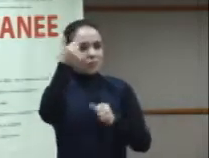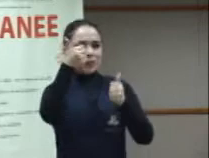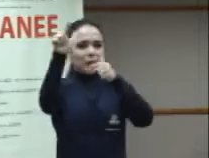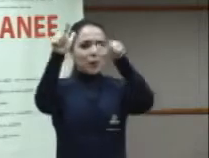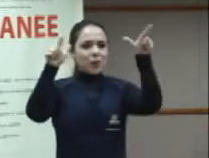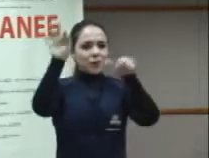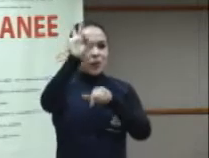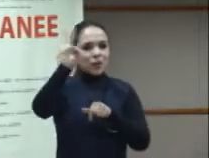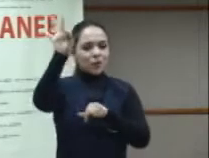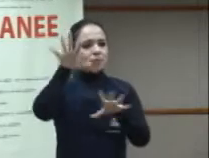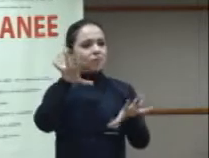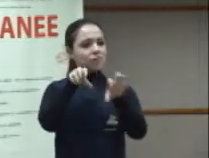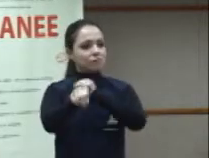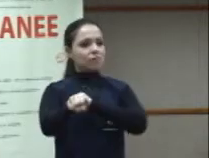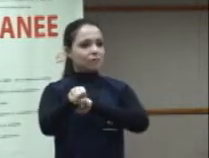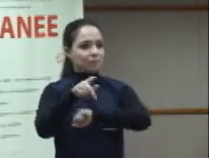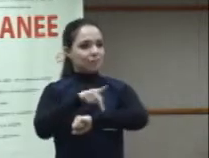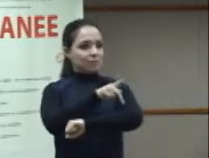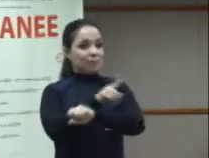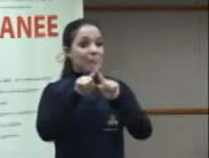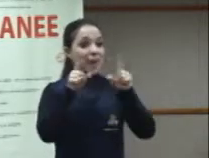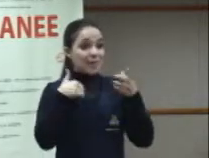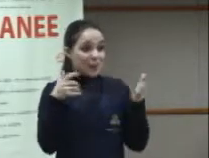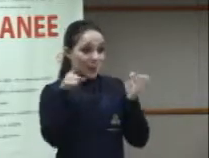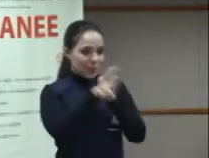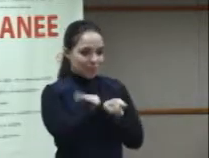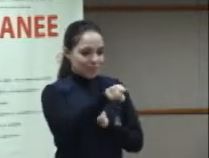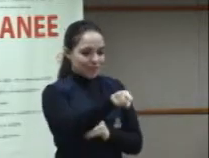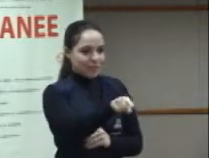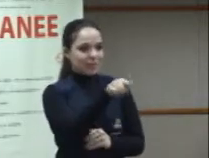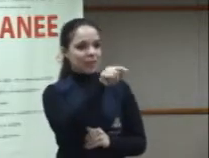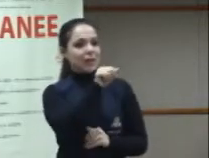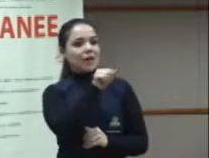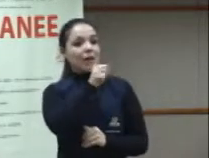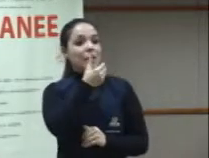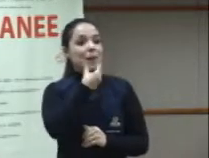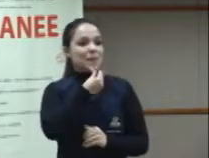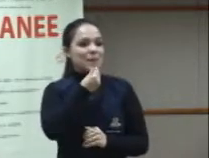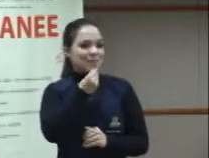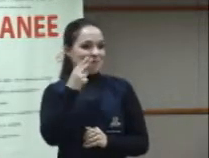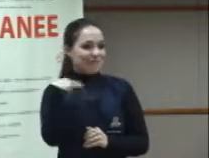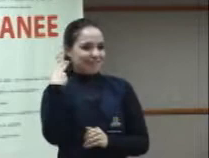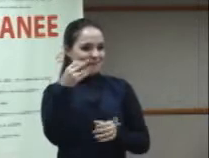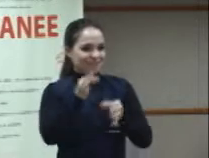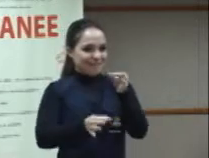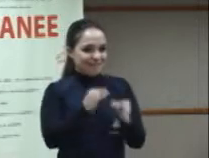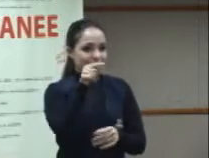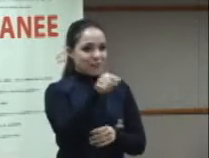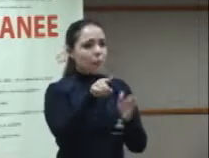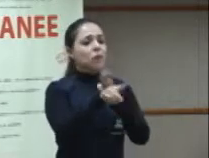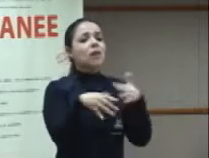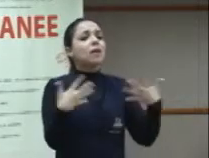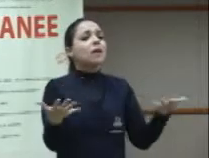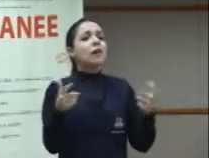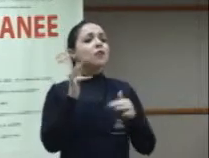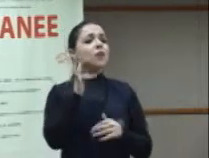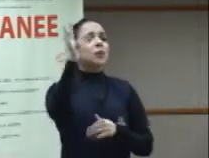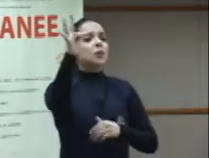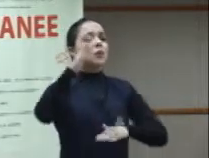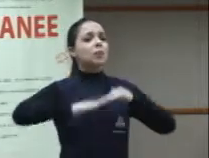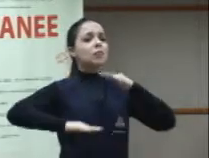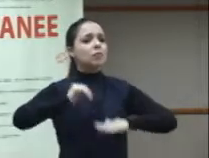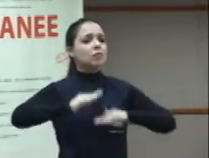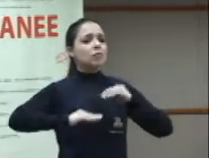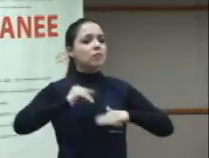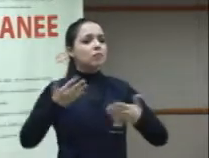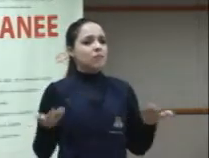E a minha pergunta, senhor desembargador, sempre foi e sempre será que espaço esses surdos ocuparão nas nossas mesas